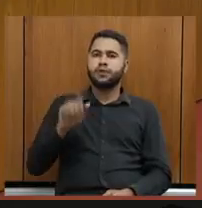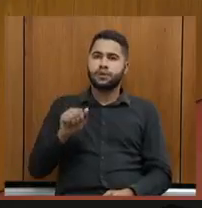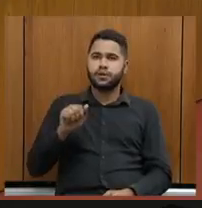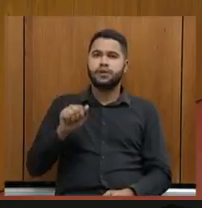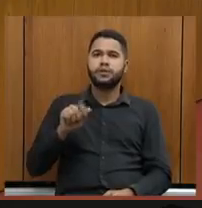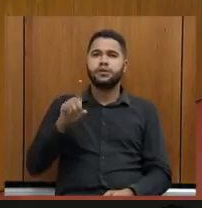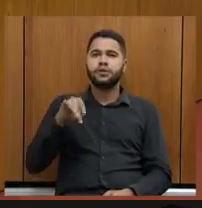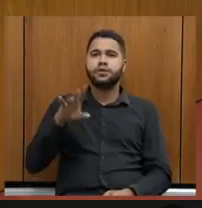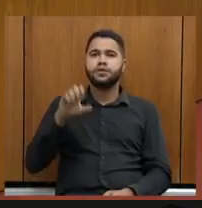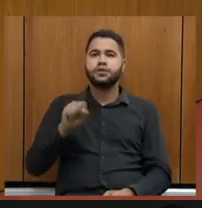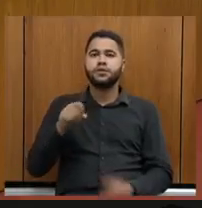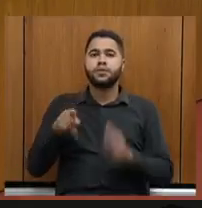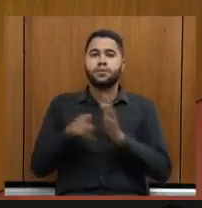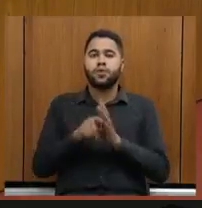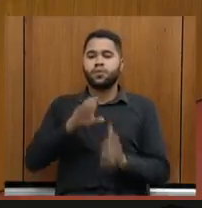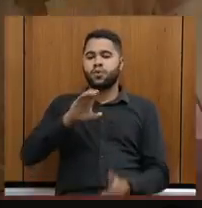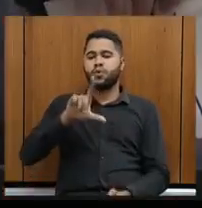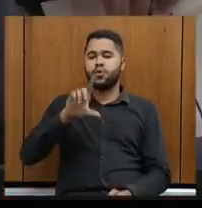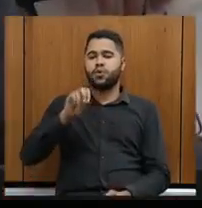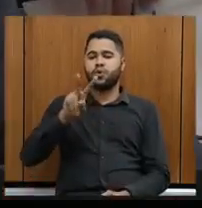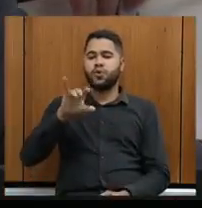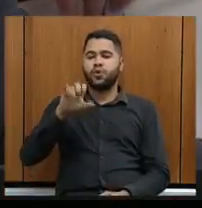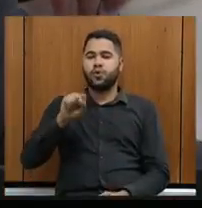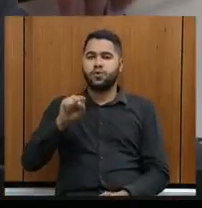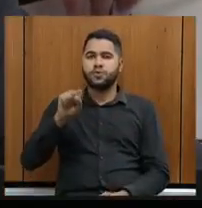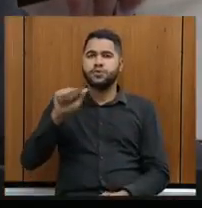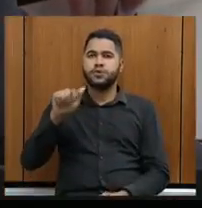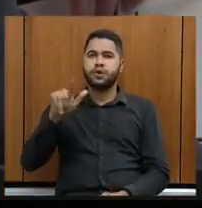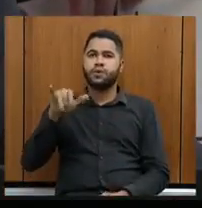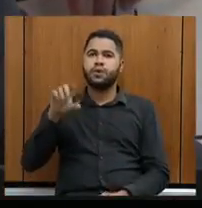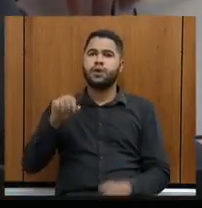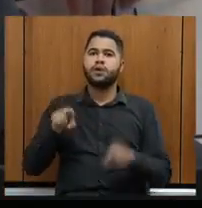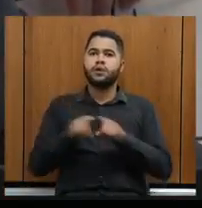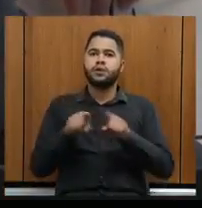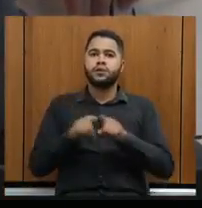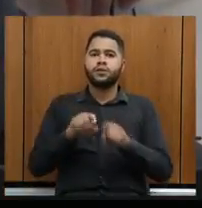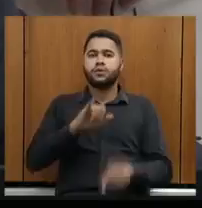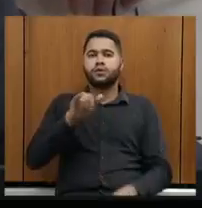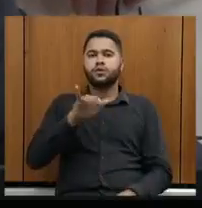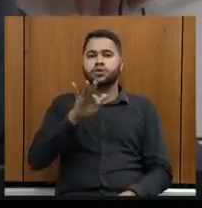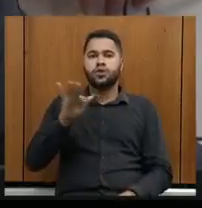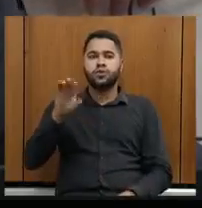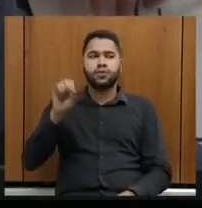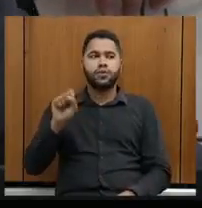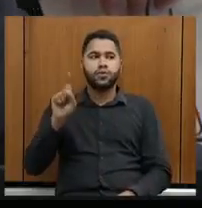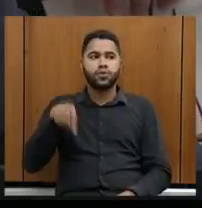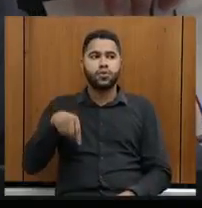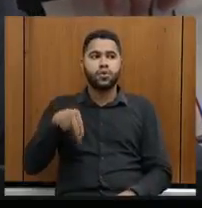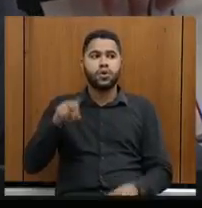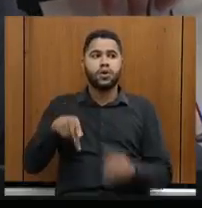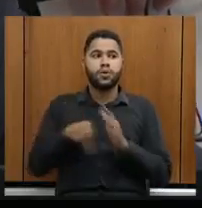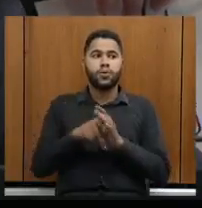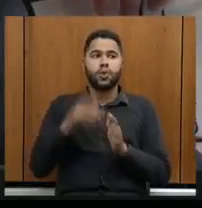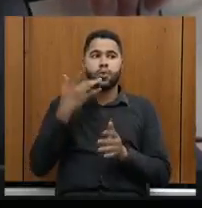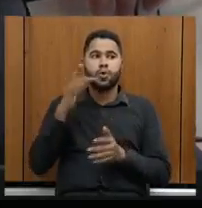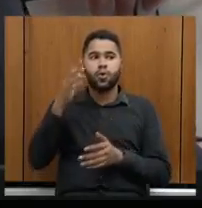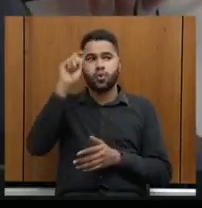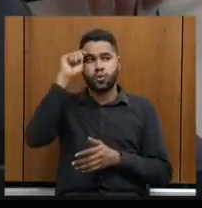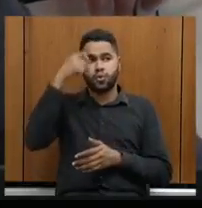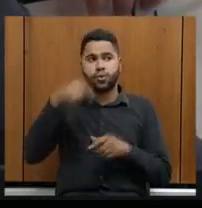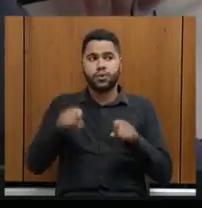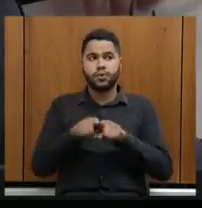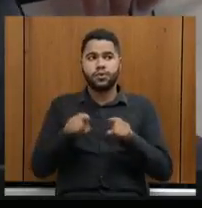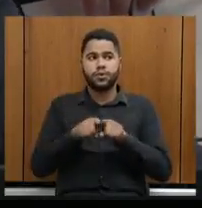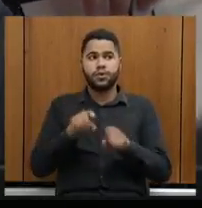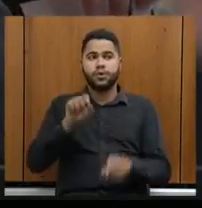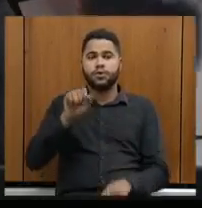da Fundação Clóvis Salgado, Jefferson da Fonseca Coutinho, presidente de Fundação de Arte de Ouro Preto, Sérgio